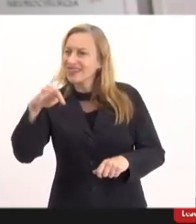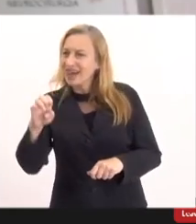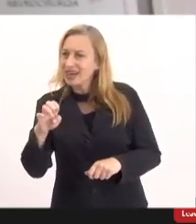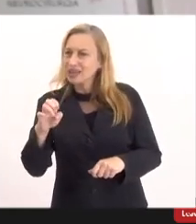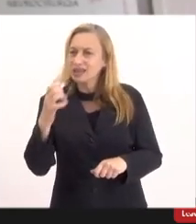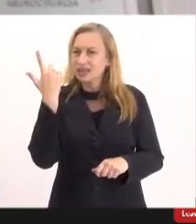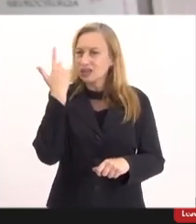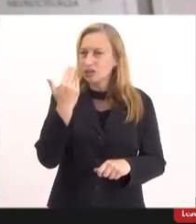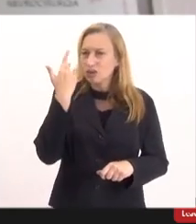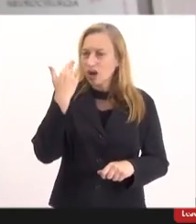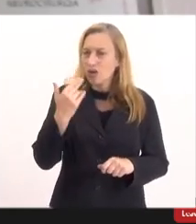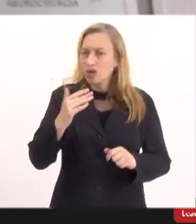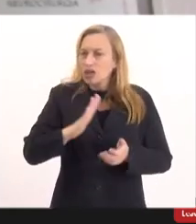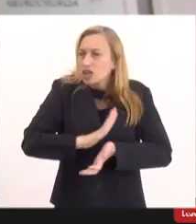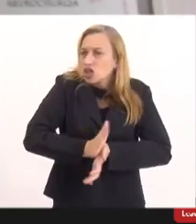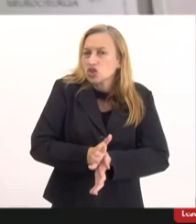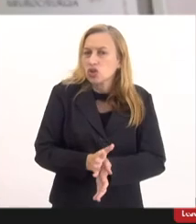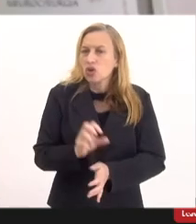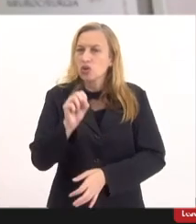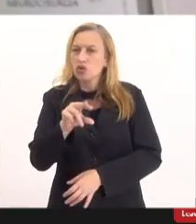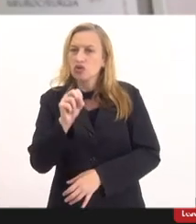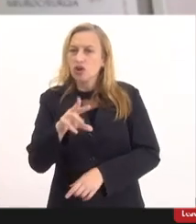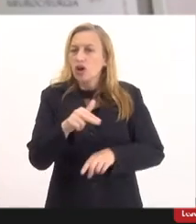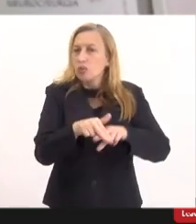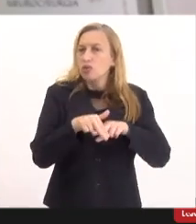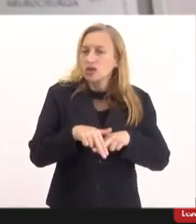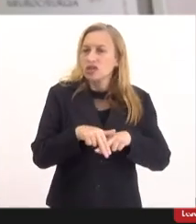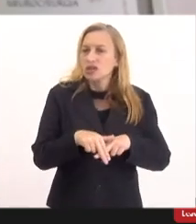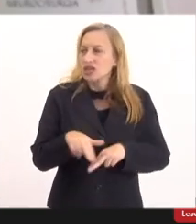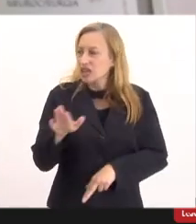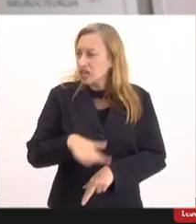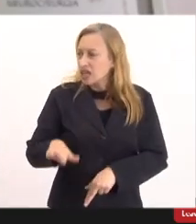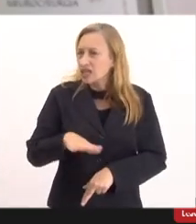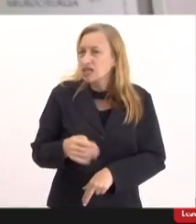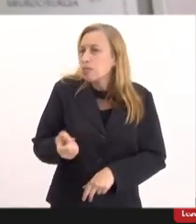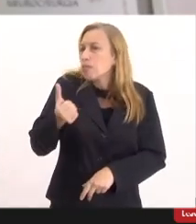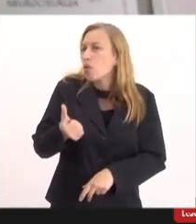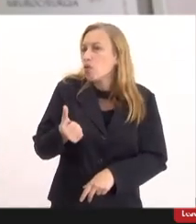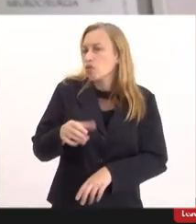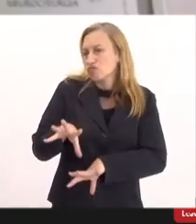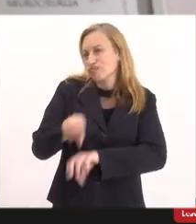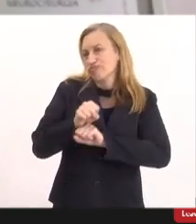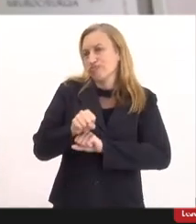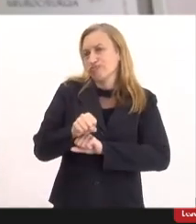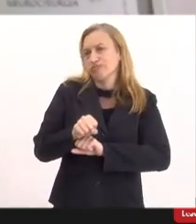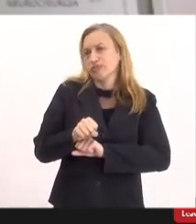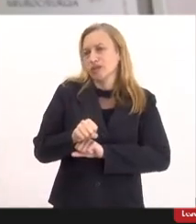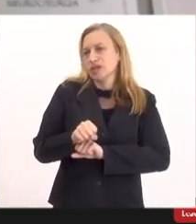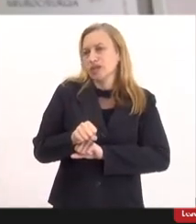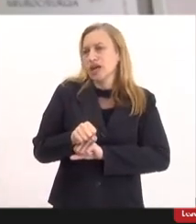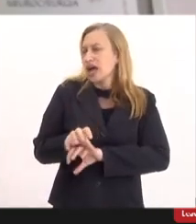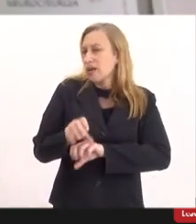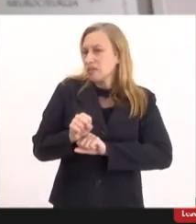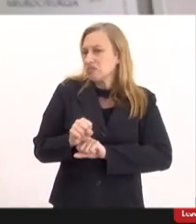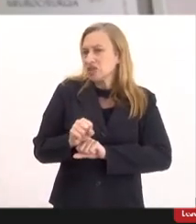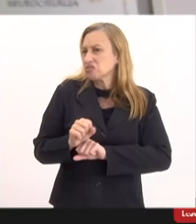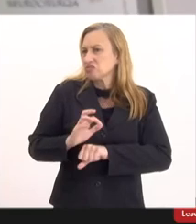o vírus por isso que pouca criança o senhor vê infectada ela infecta mas ela não tem doença